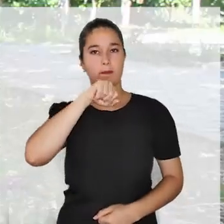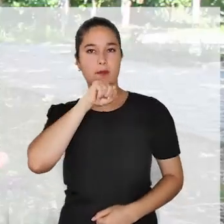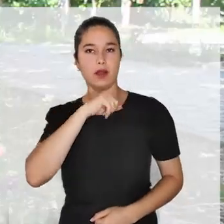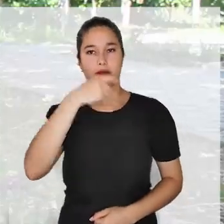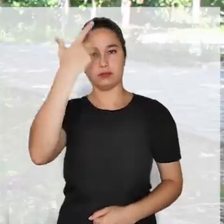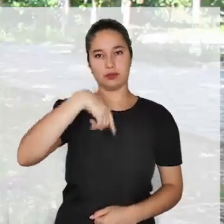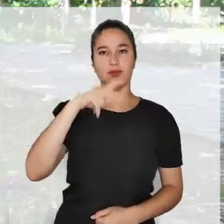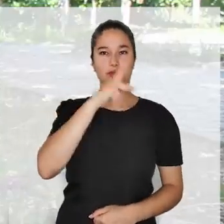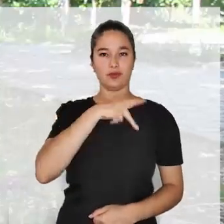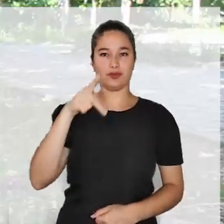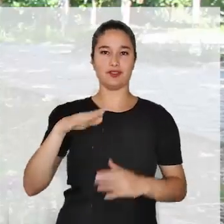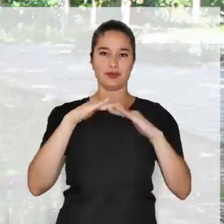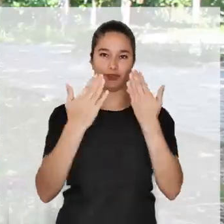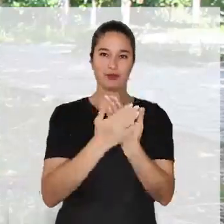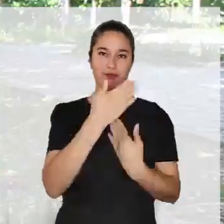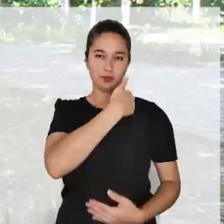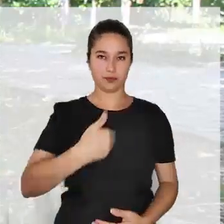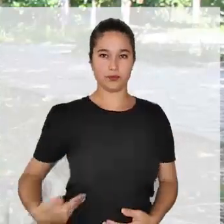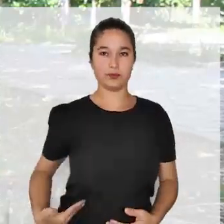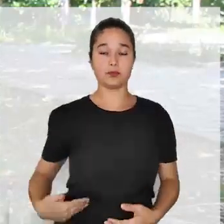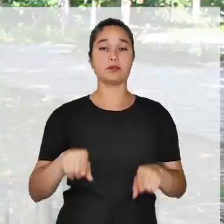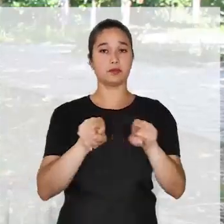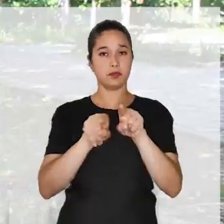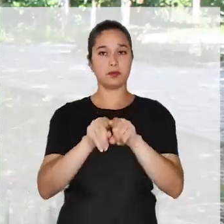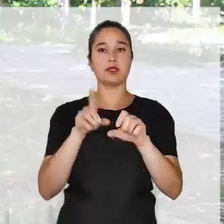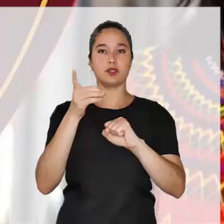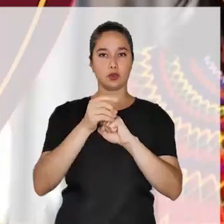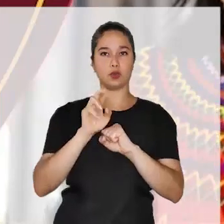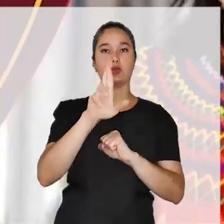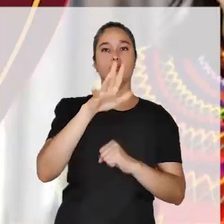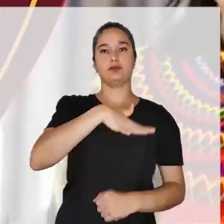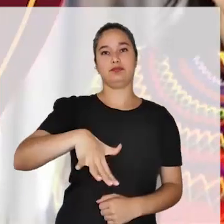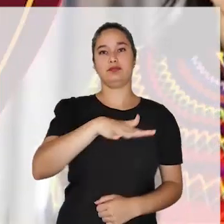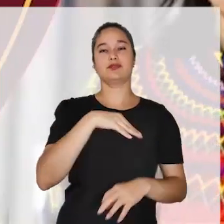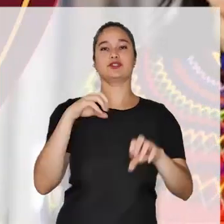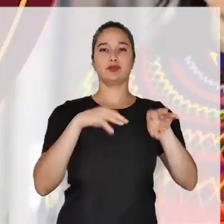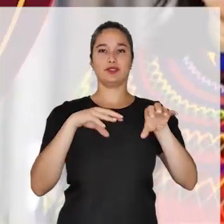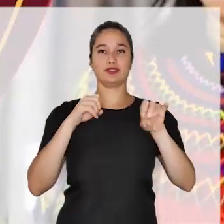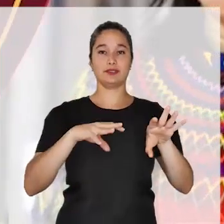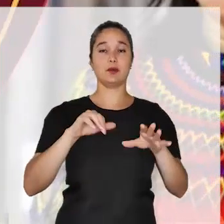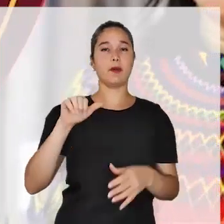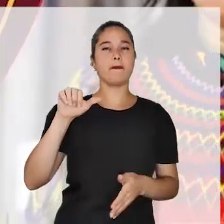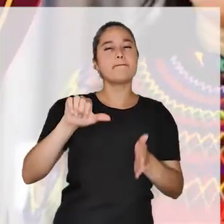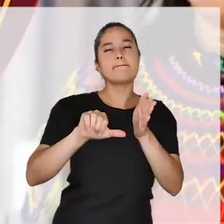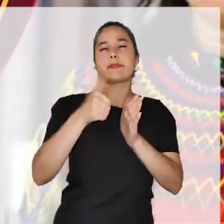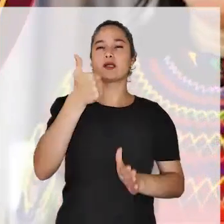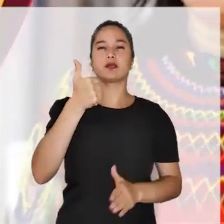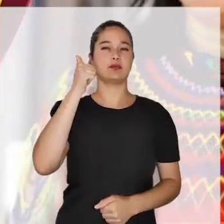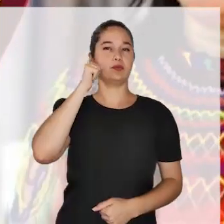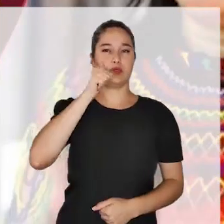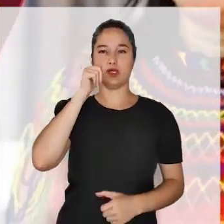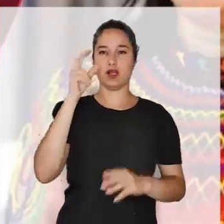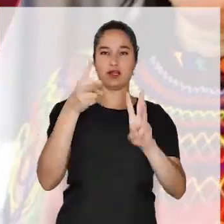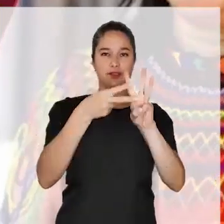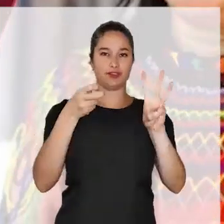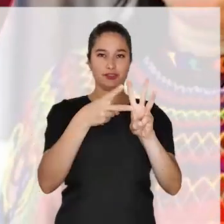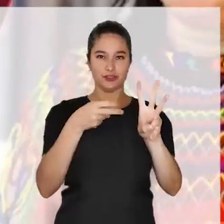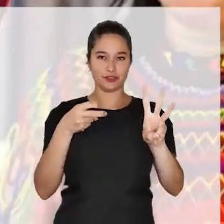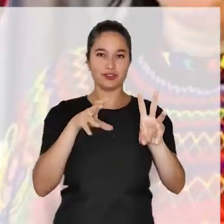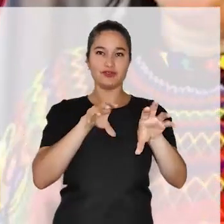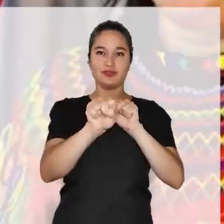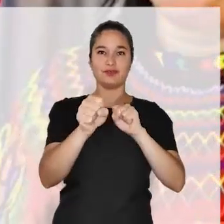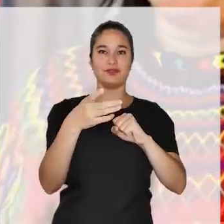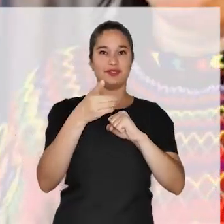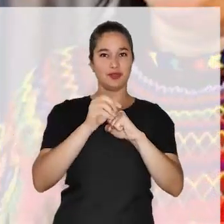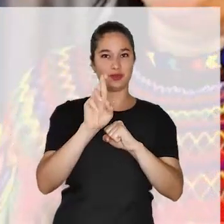professora da rede pública, doutora em educação, a primeira mulher indígena a ser doutora